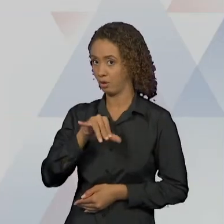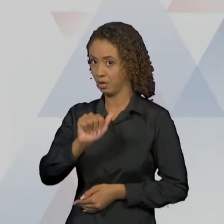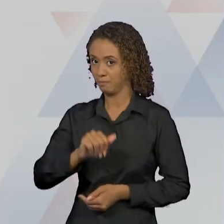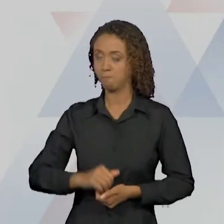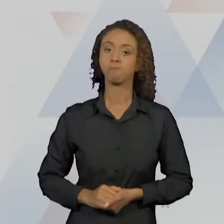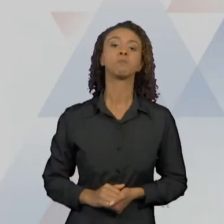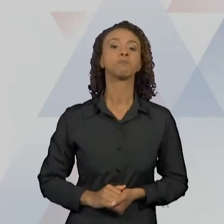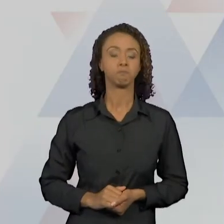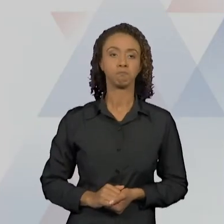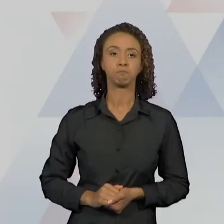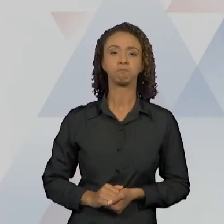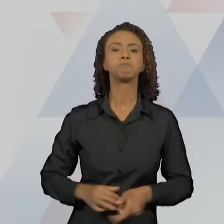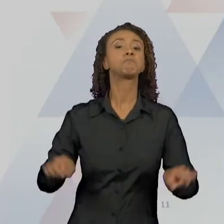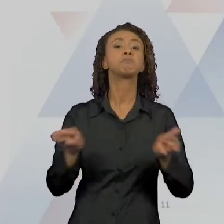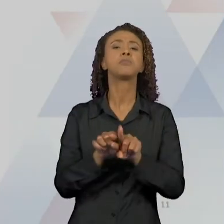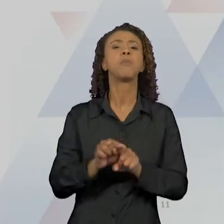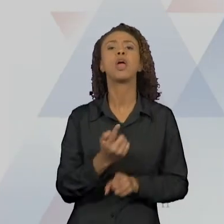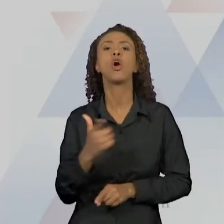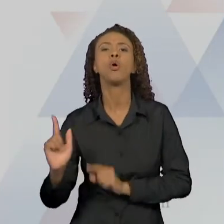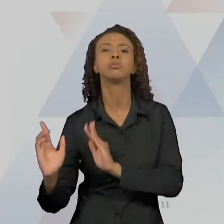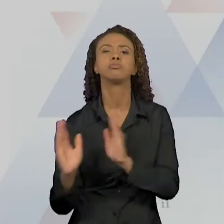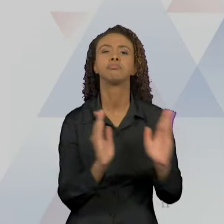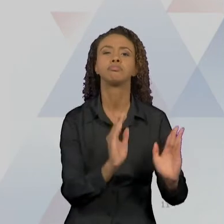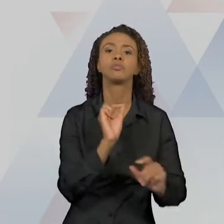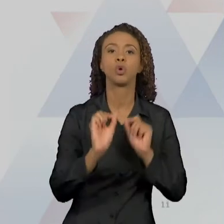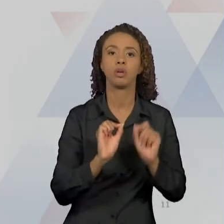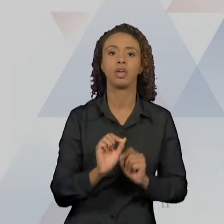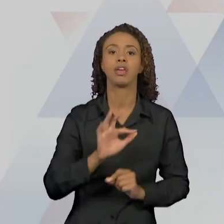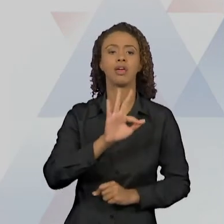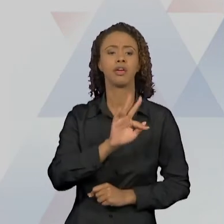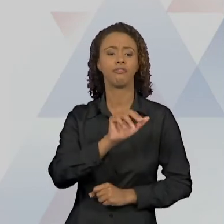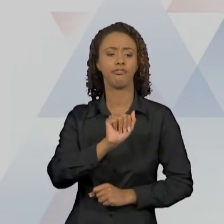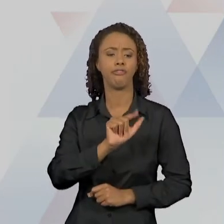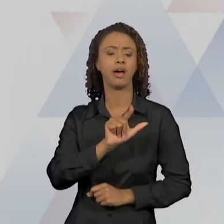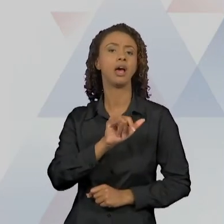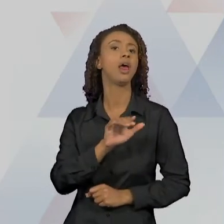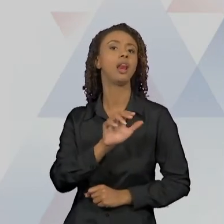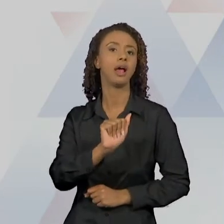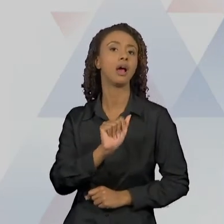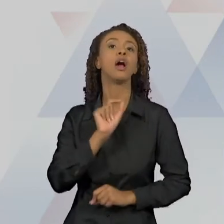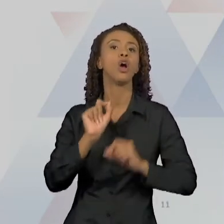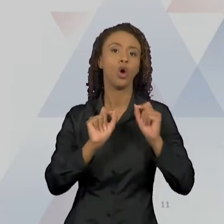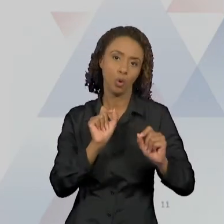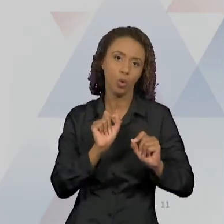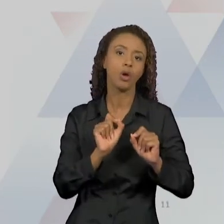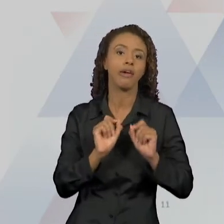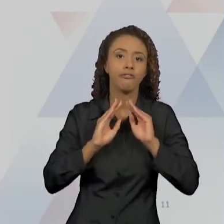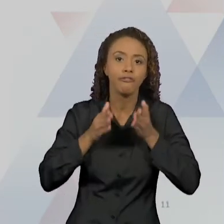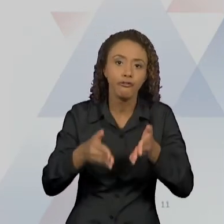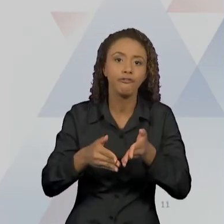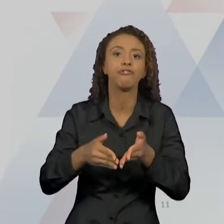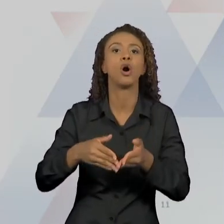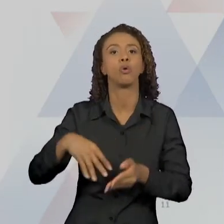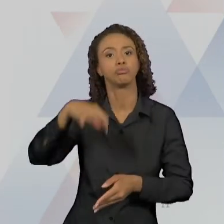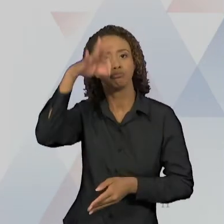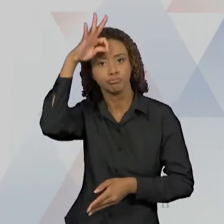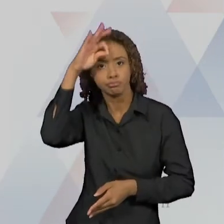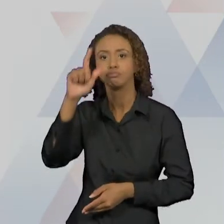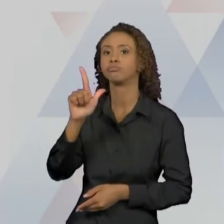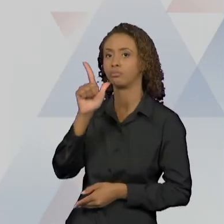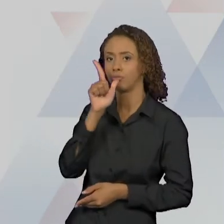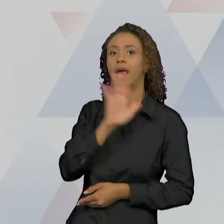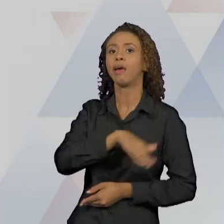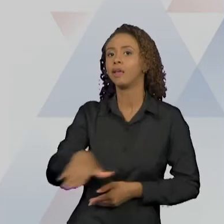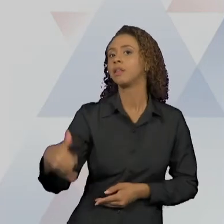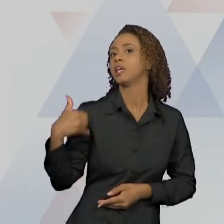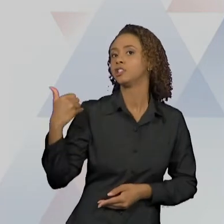fase que o prazer está centrado nos genitais, então de 3 a 5, de 5 a 6 anos. Novamente, a